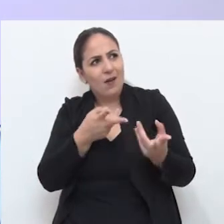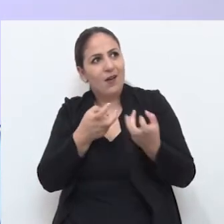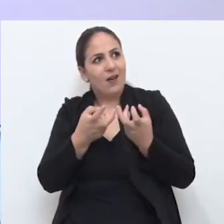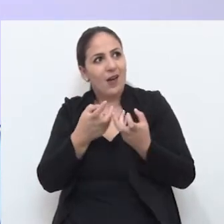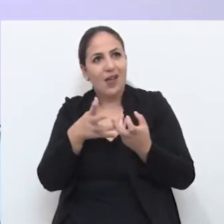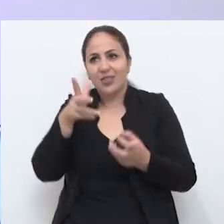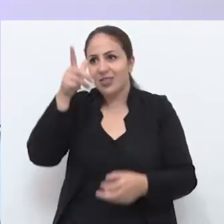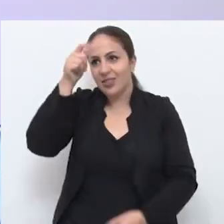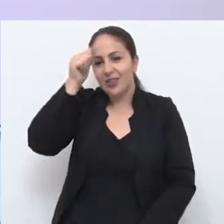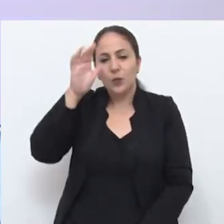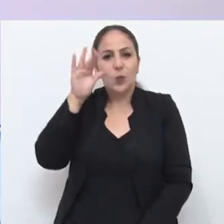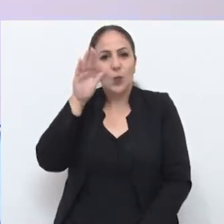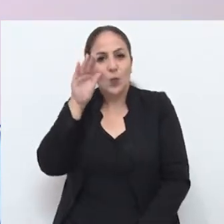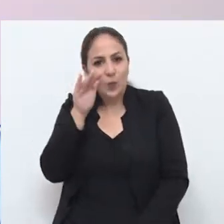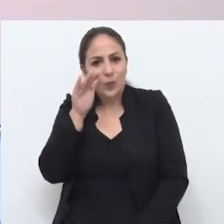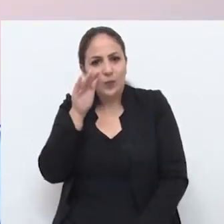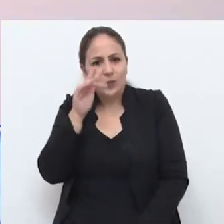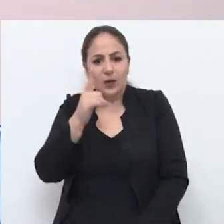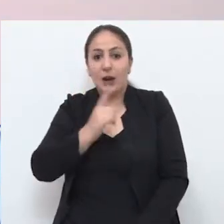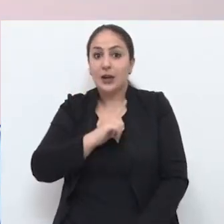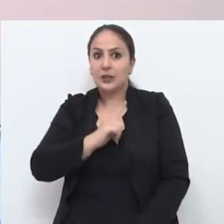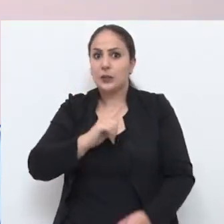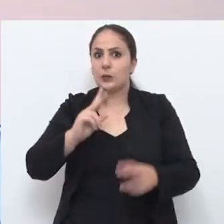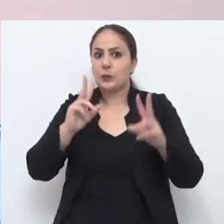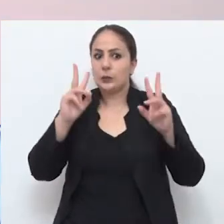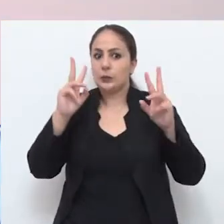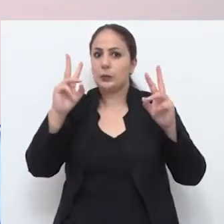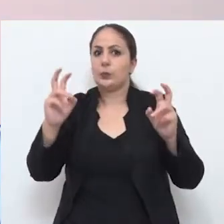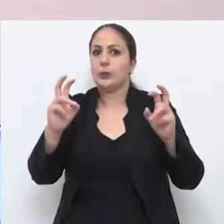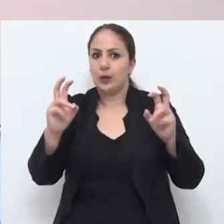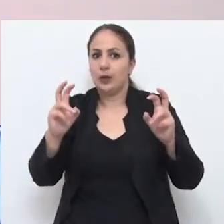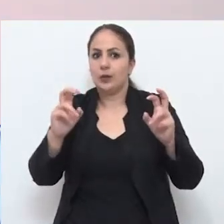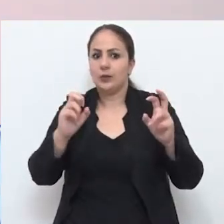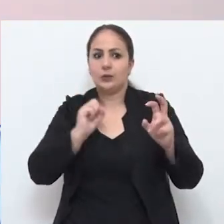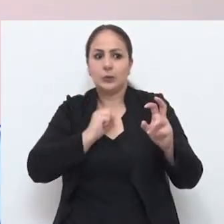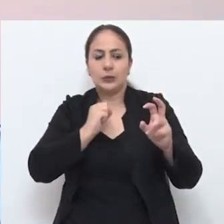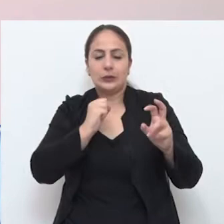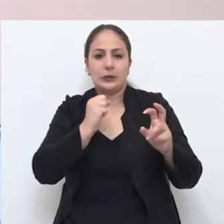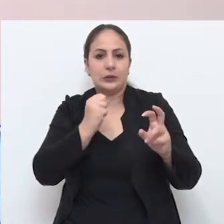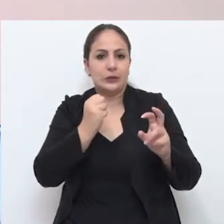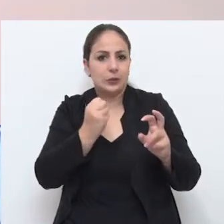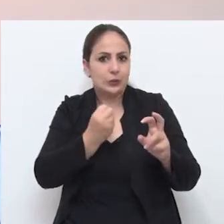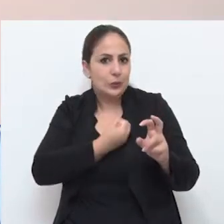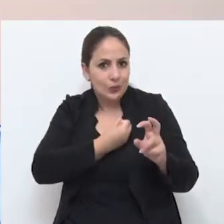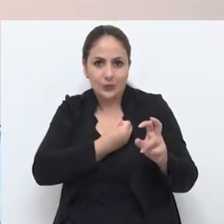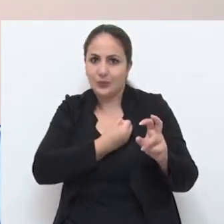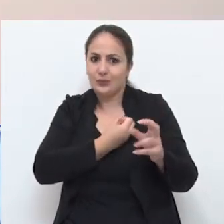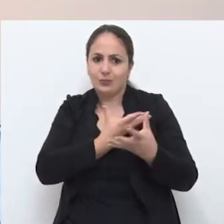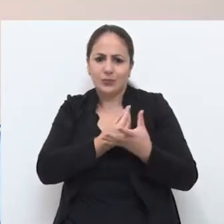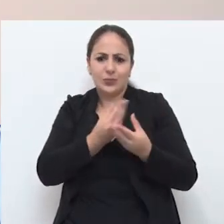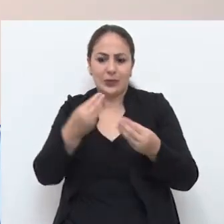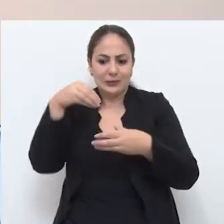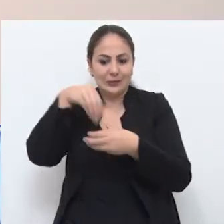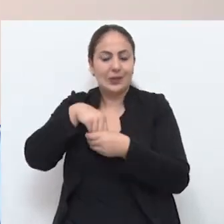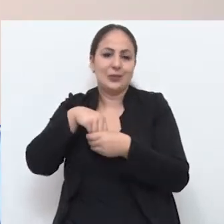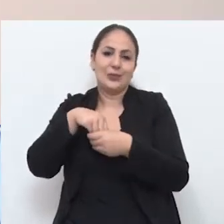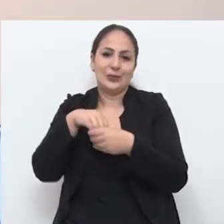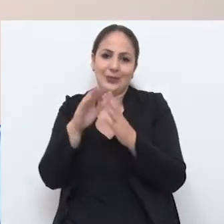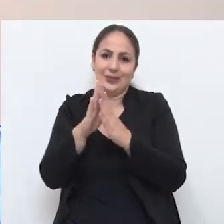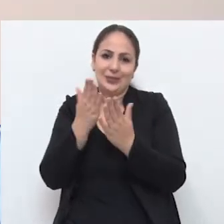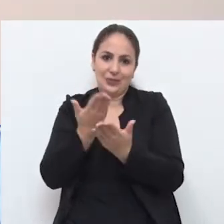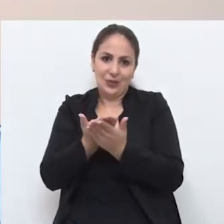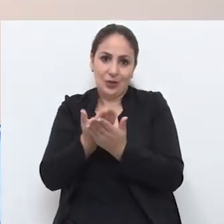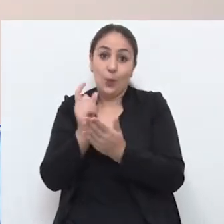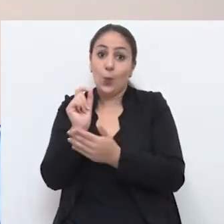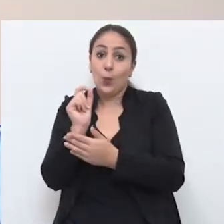vê, aprecia, só que existe um staff numeroso na parte interna do colégio também, que não é menos